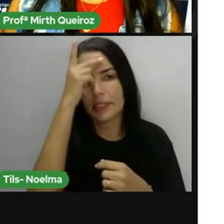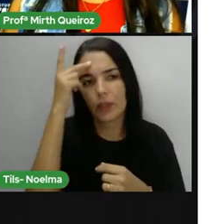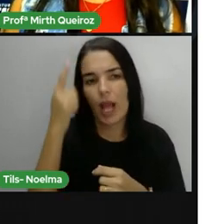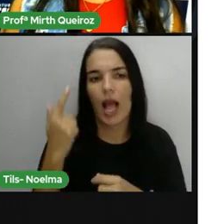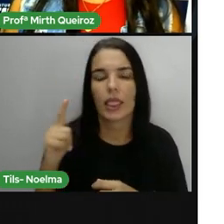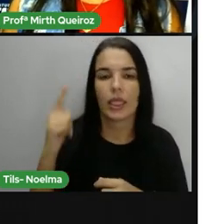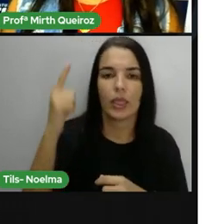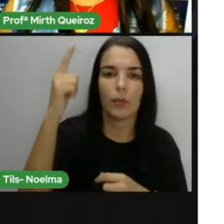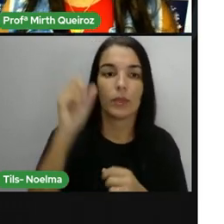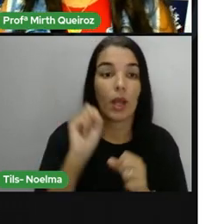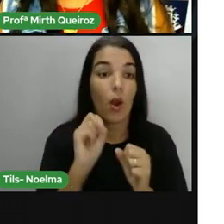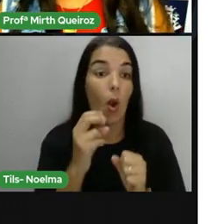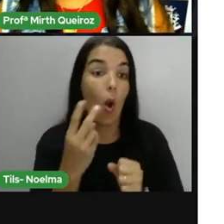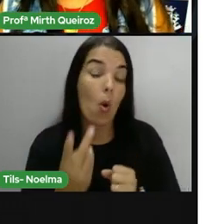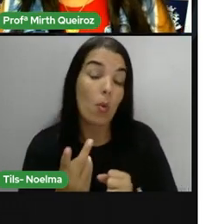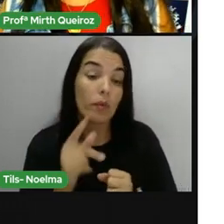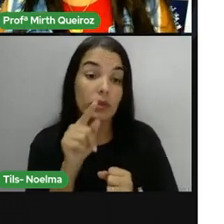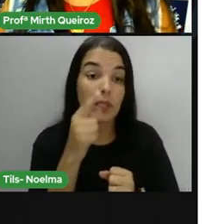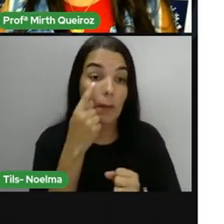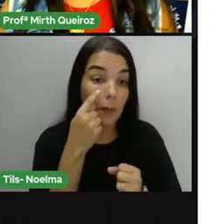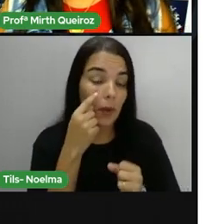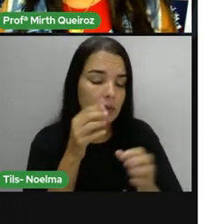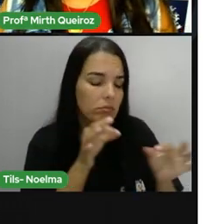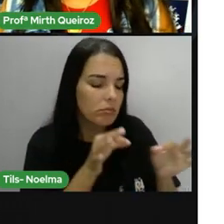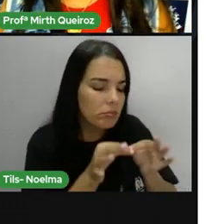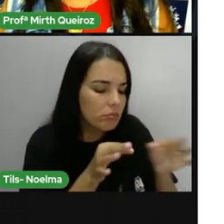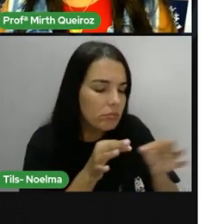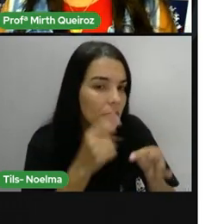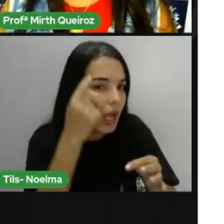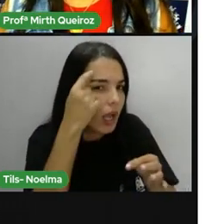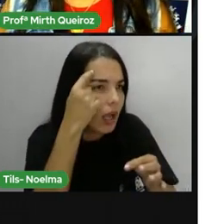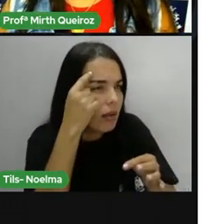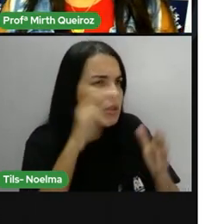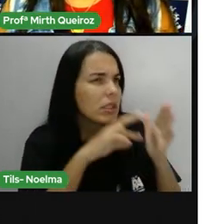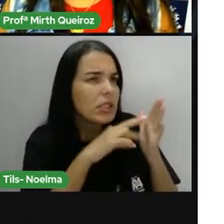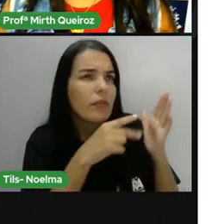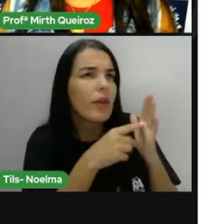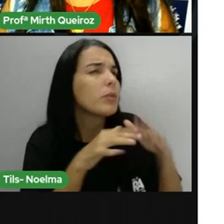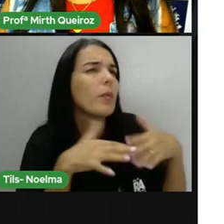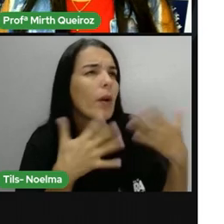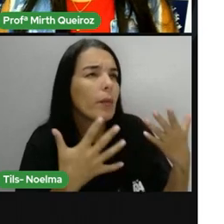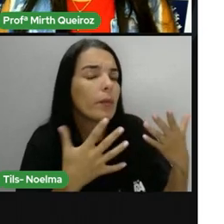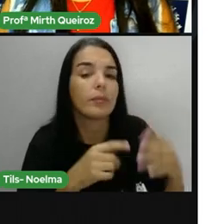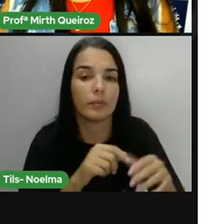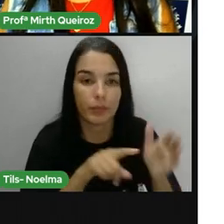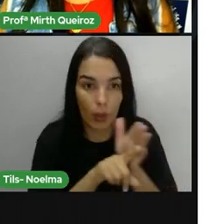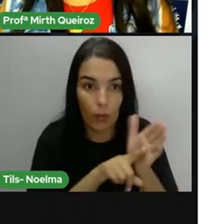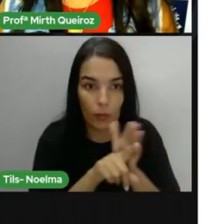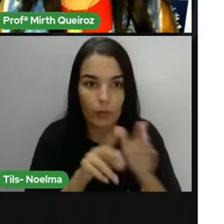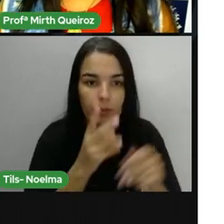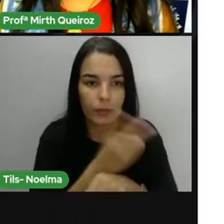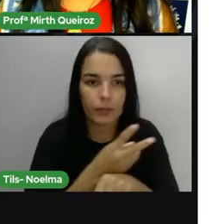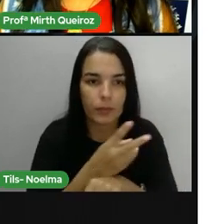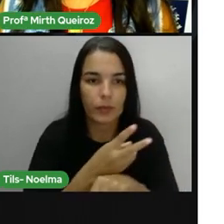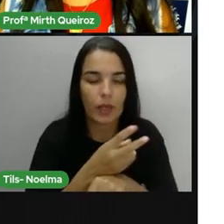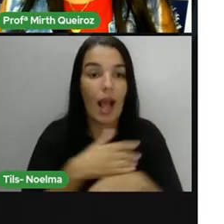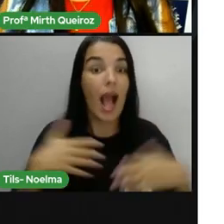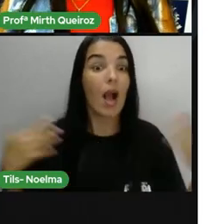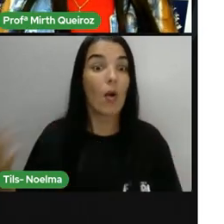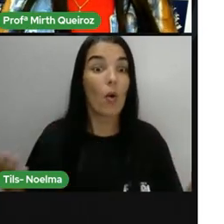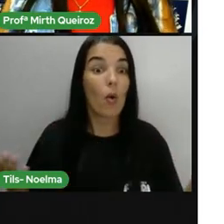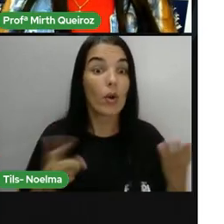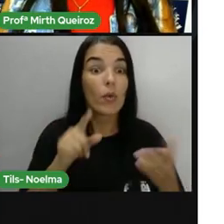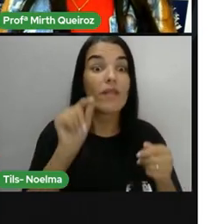vocês, com base no contexto, tentar entender o significado dessas palavras aí. E qual o desafio?